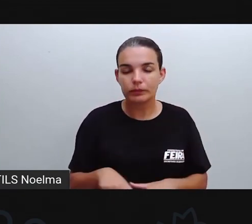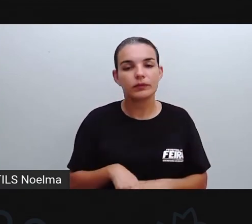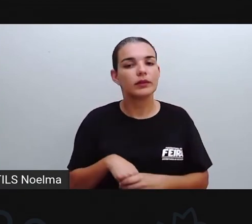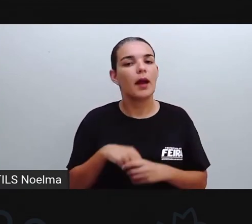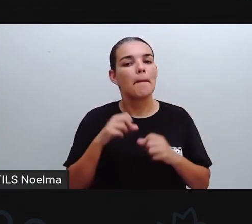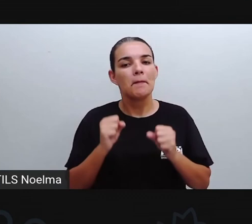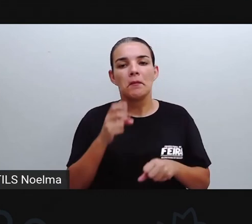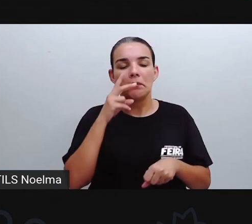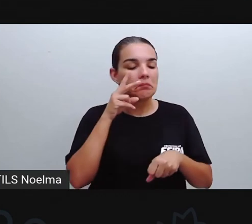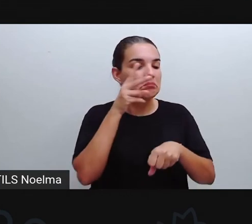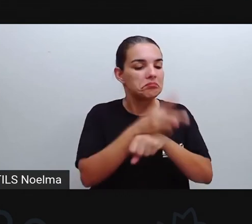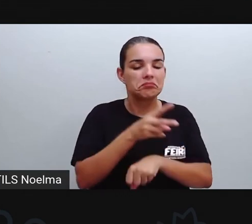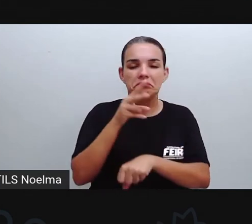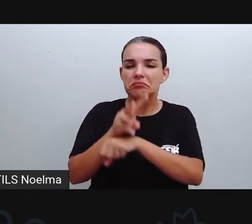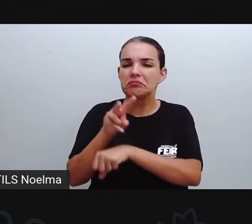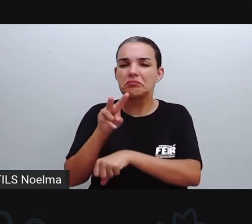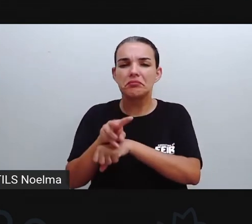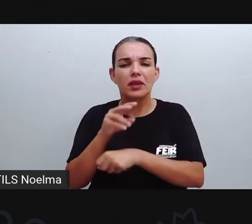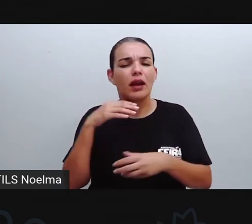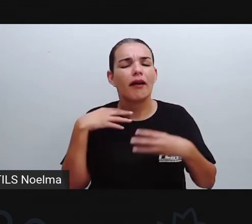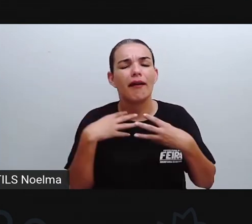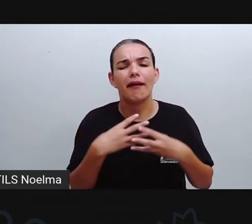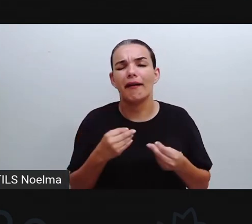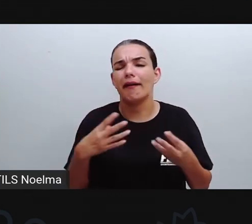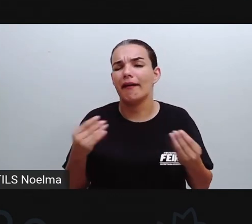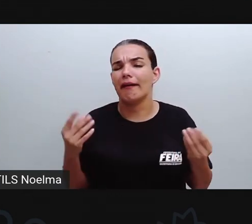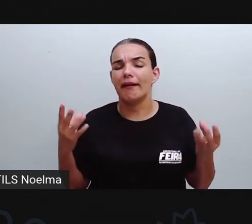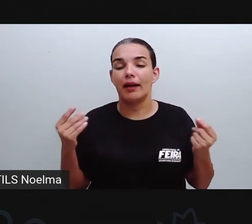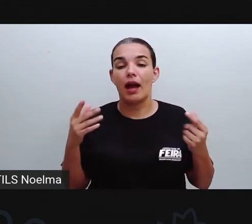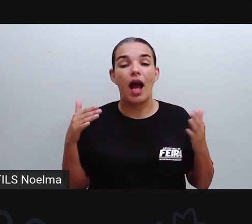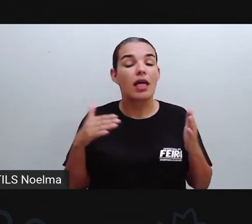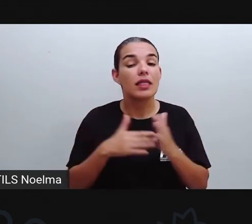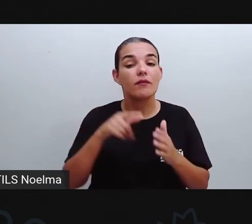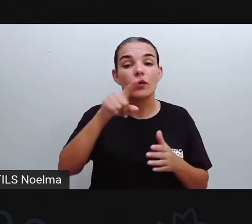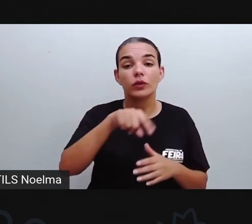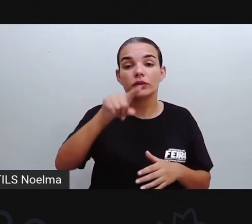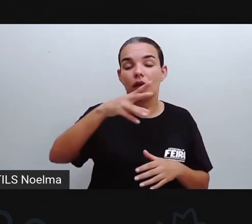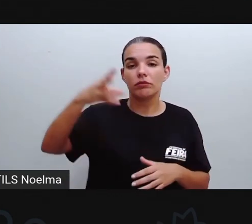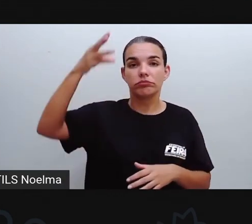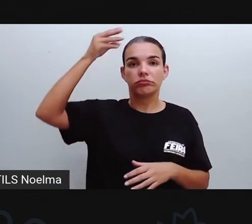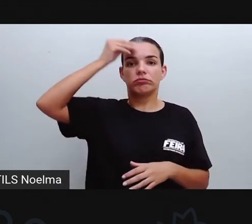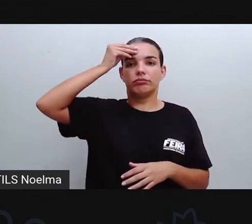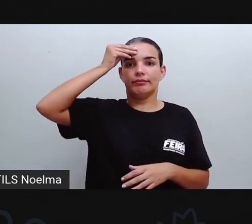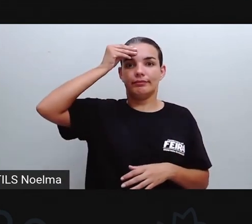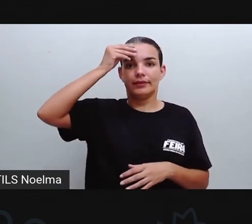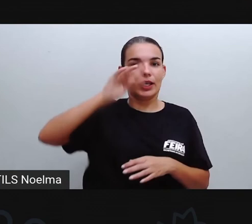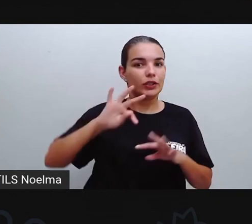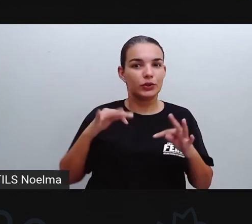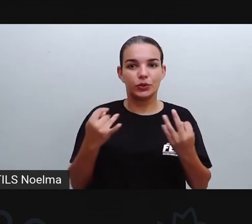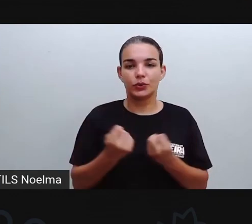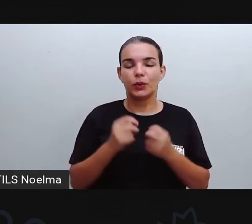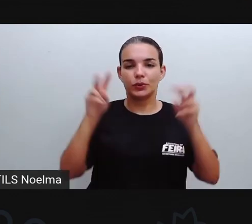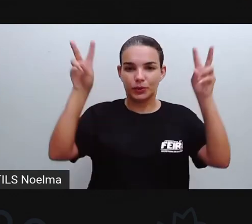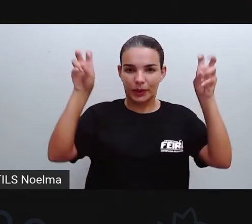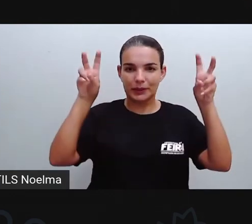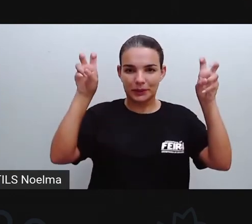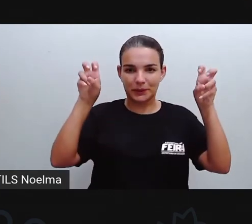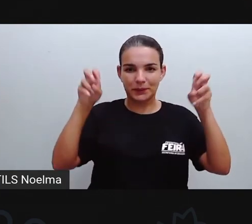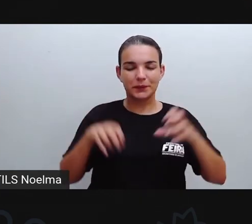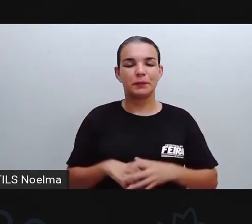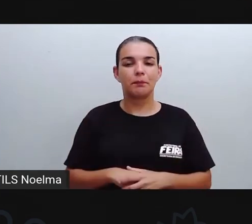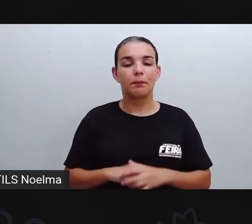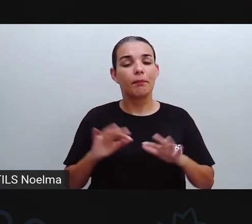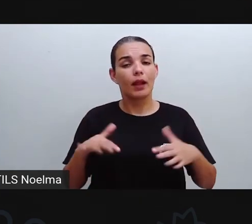quantas vezes vocês acharem necessários até que vocês possam compreender aí direitinho o conteúdo. E